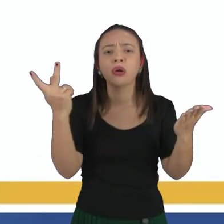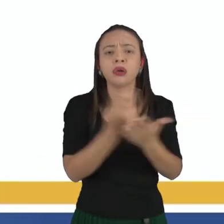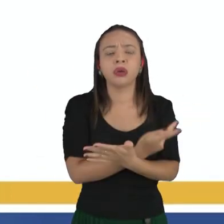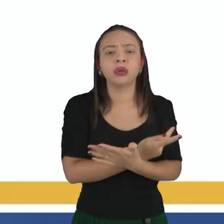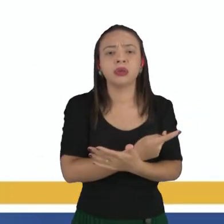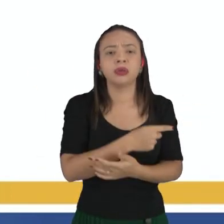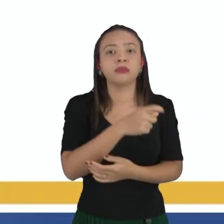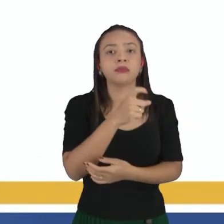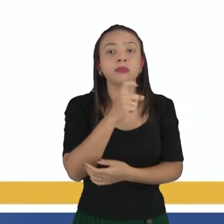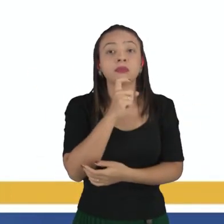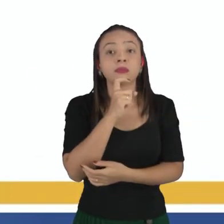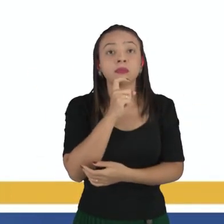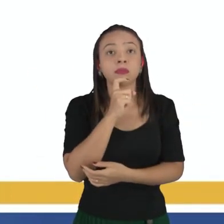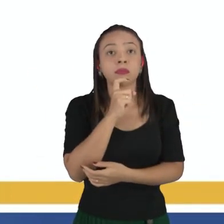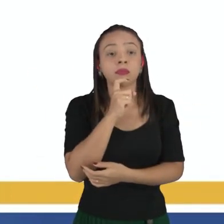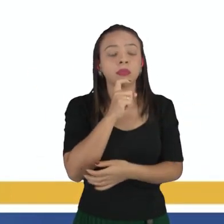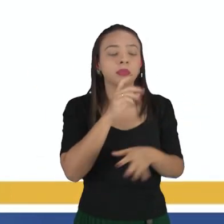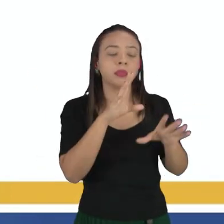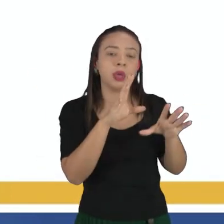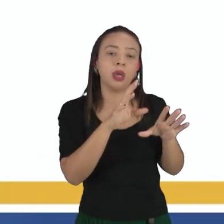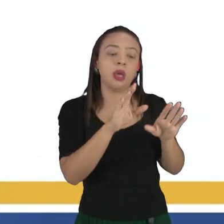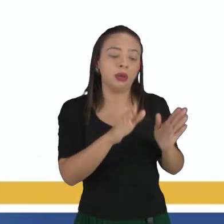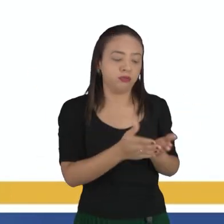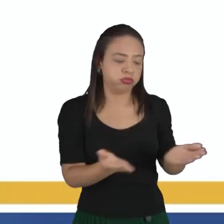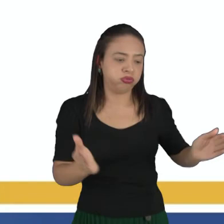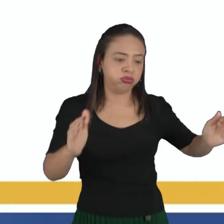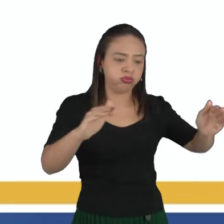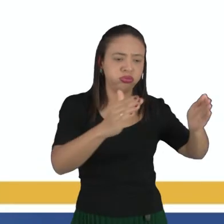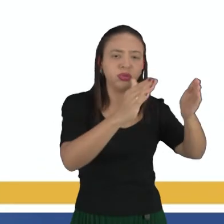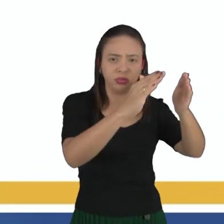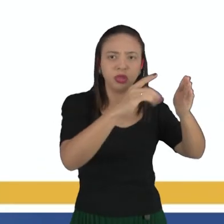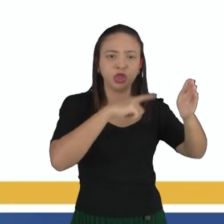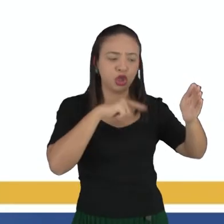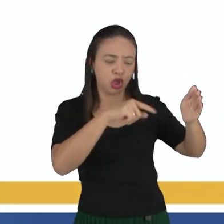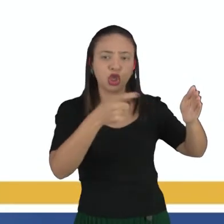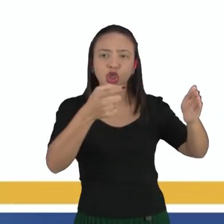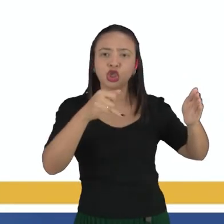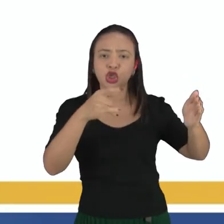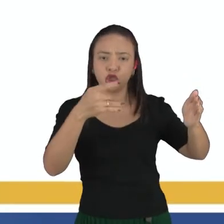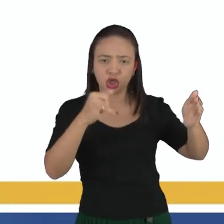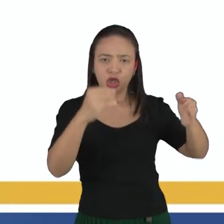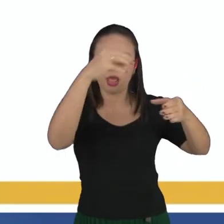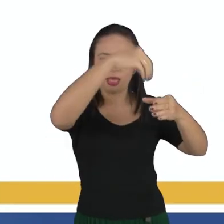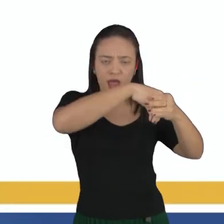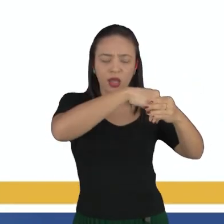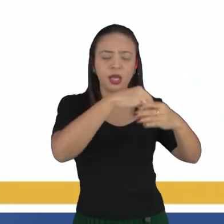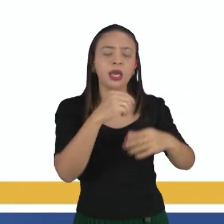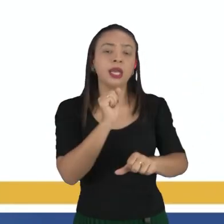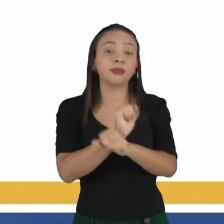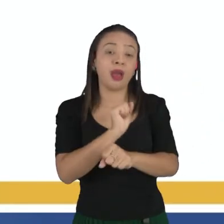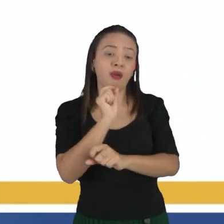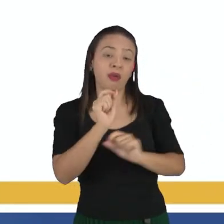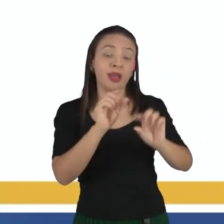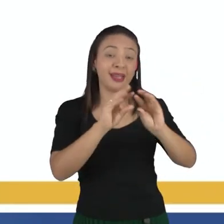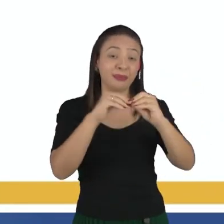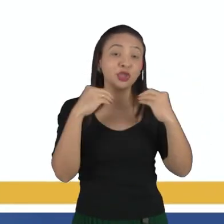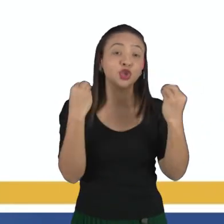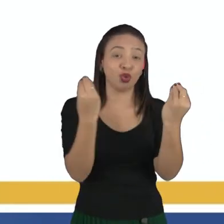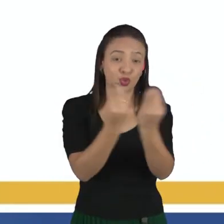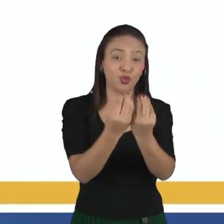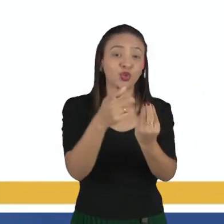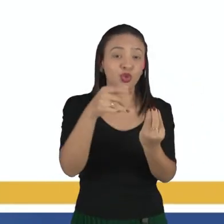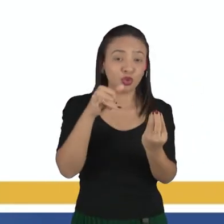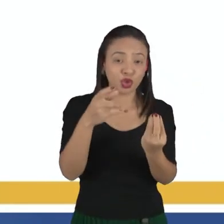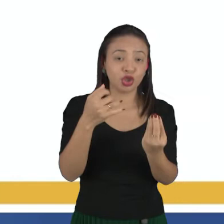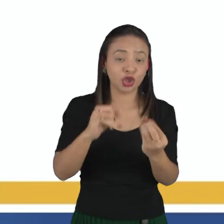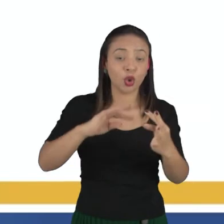resfriamento, ele estava esperando, né, ele estava esperando aqui, ó, que essa mistura da urina com as substâncias